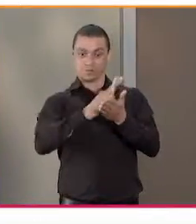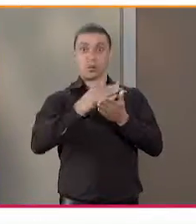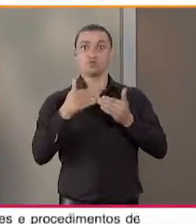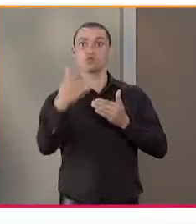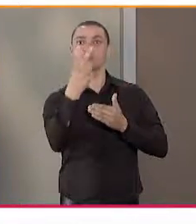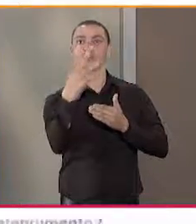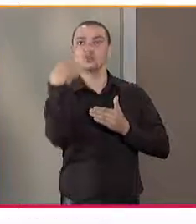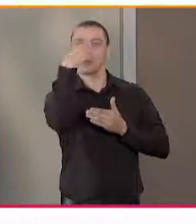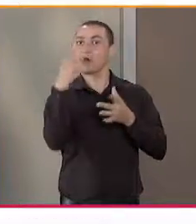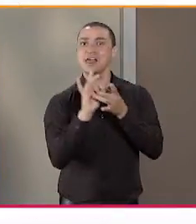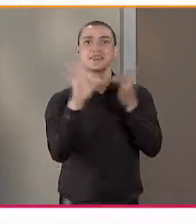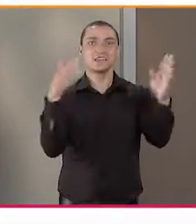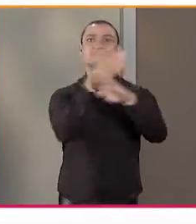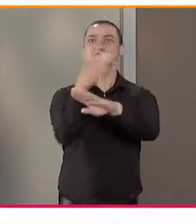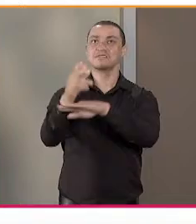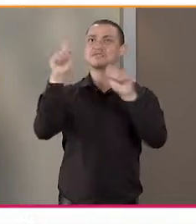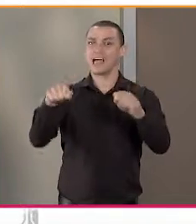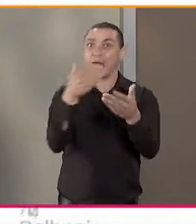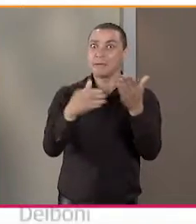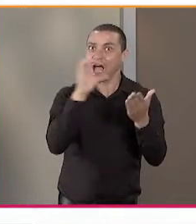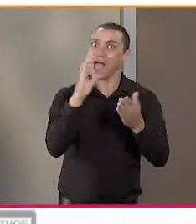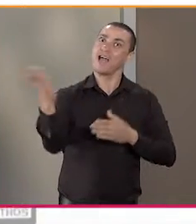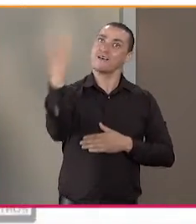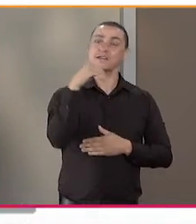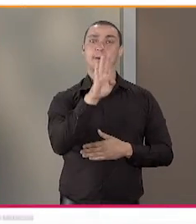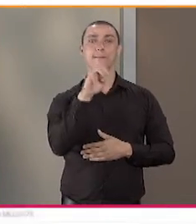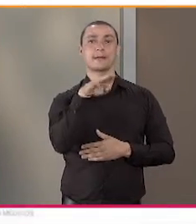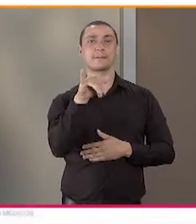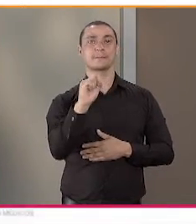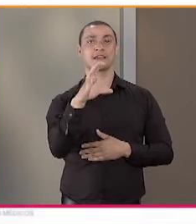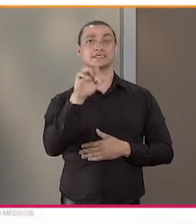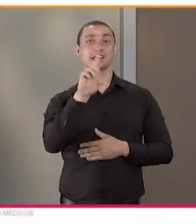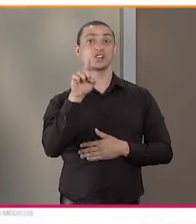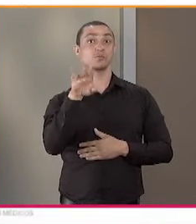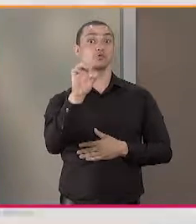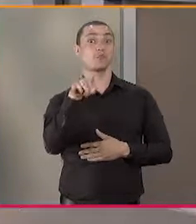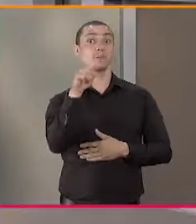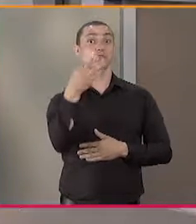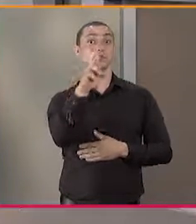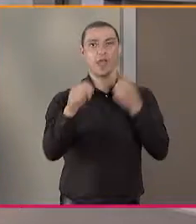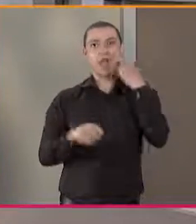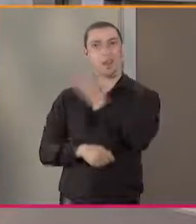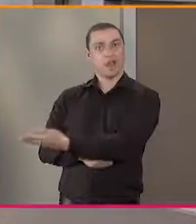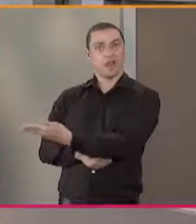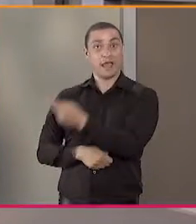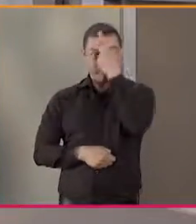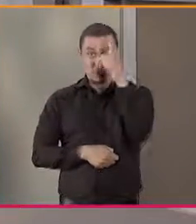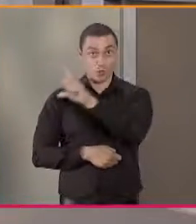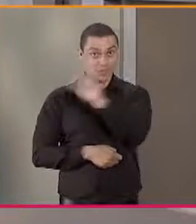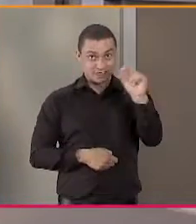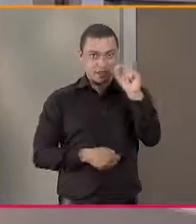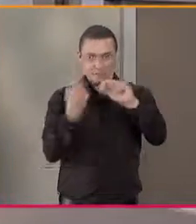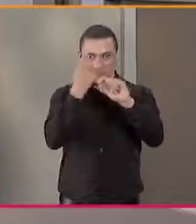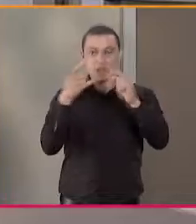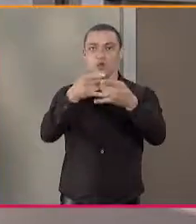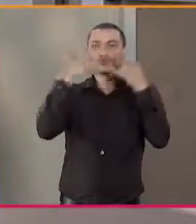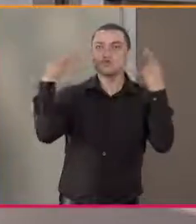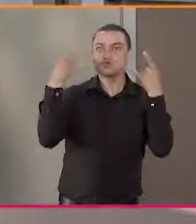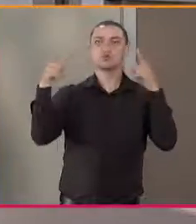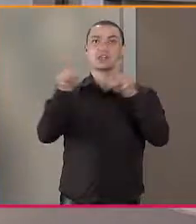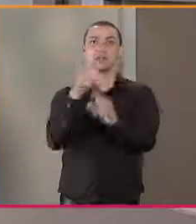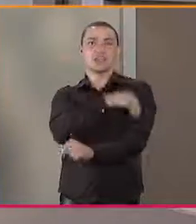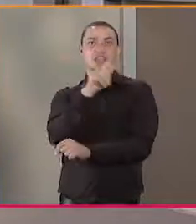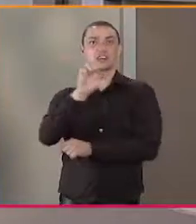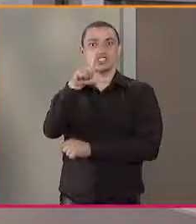do plano em até 24 horas. Não perca tempo. BemMaisCard.com.br As 100 primeiras pessoas vão ganhar